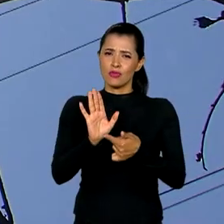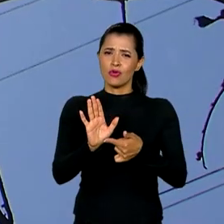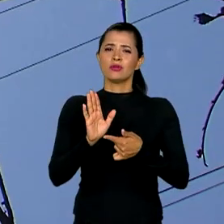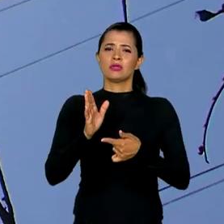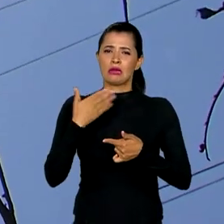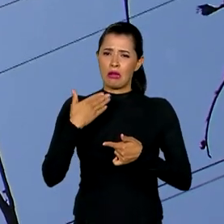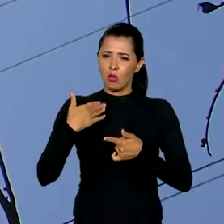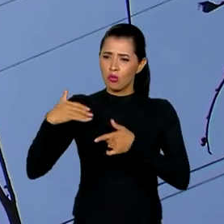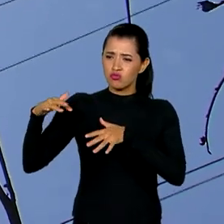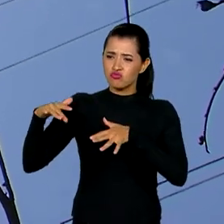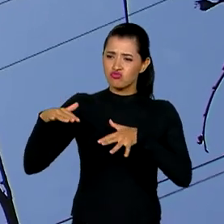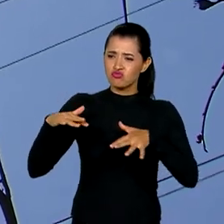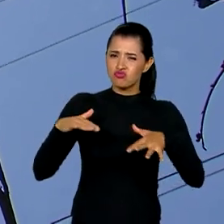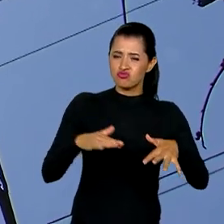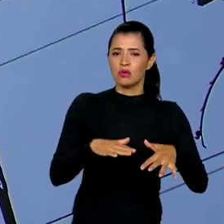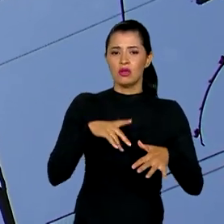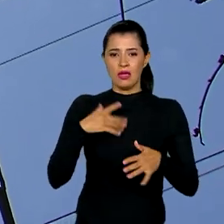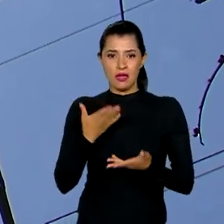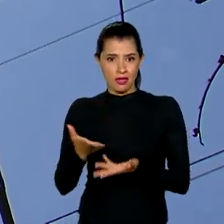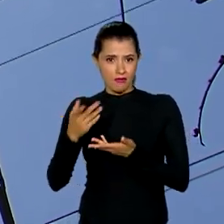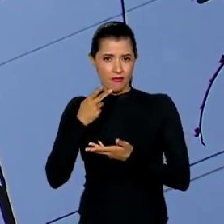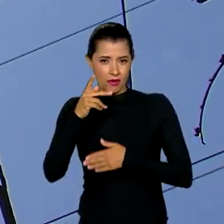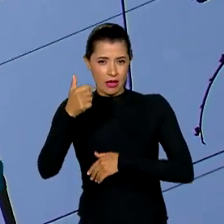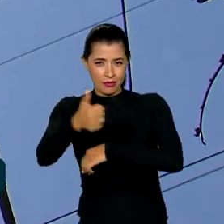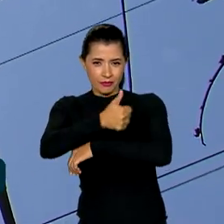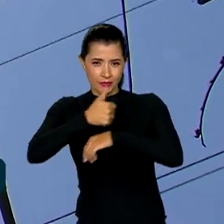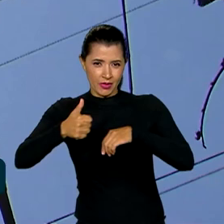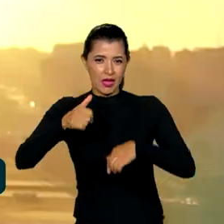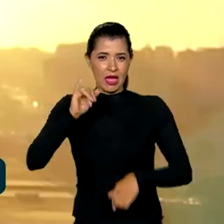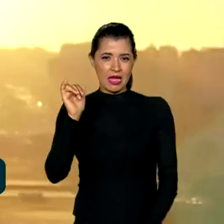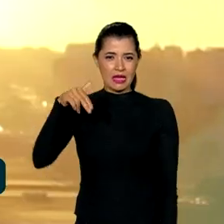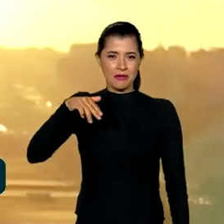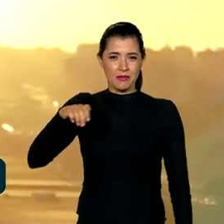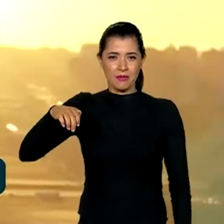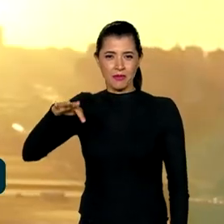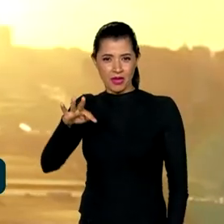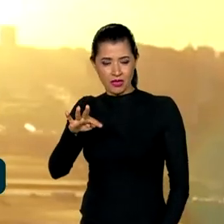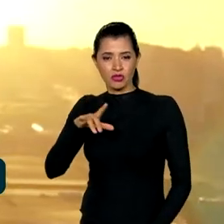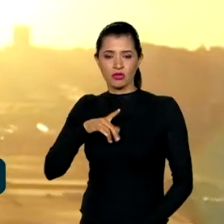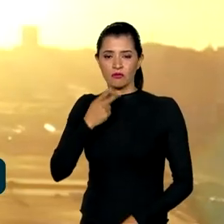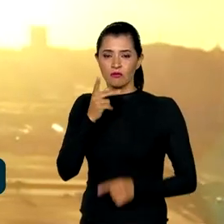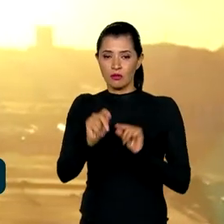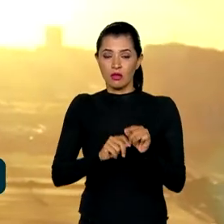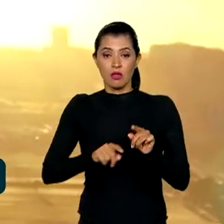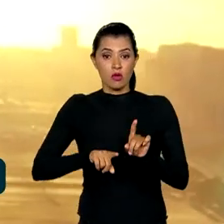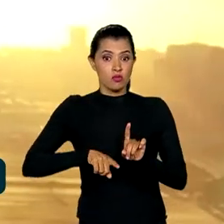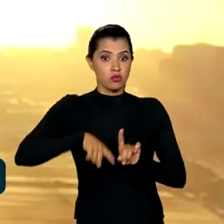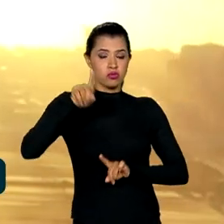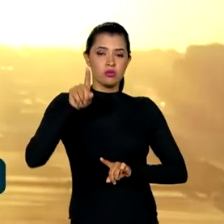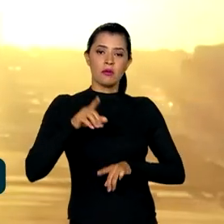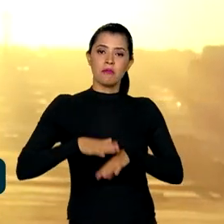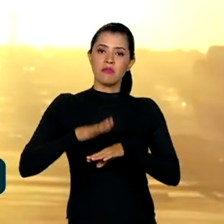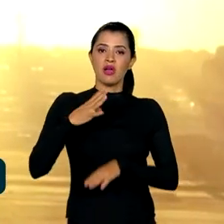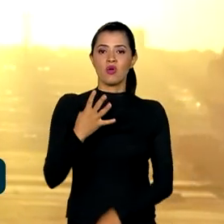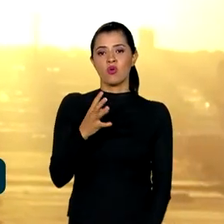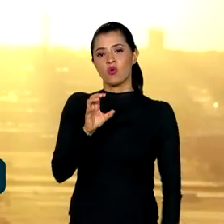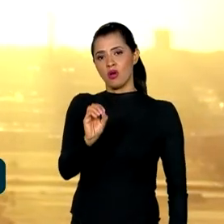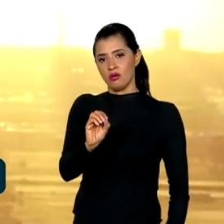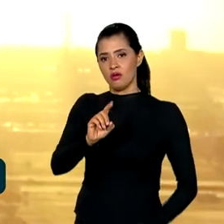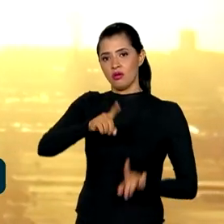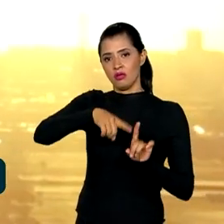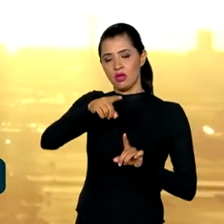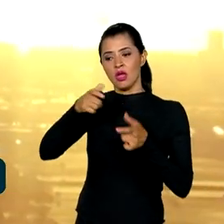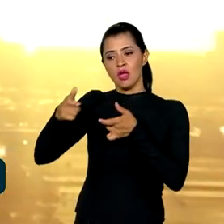de calor. Pelo panorama dos meteorologistas do IMET, as temperaturas máximas devem passar dos 40 graus